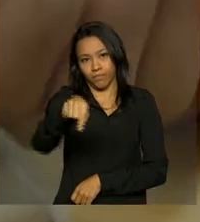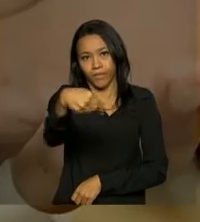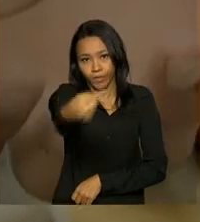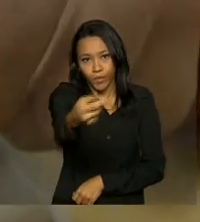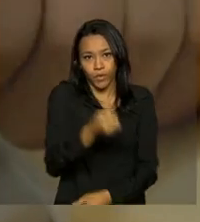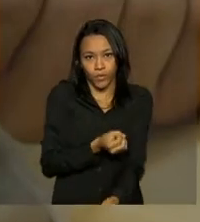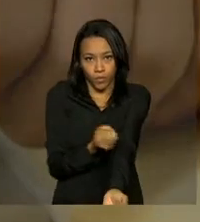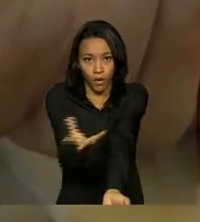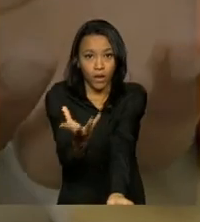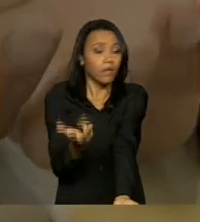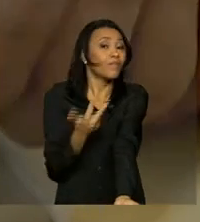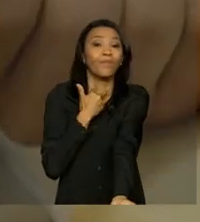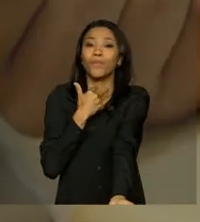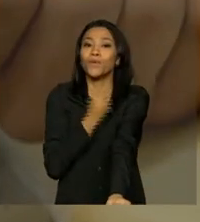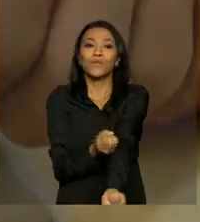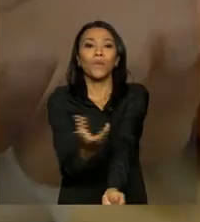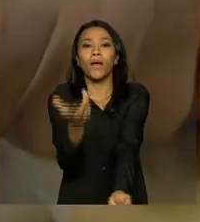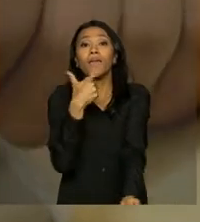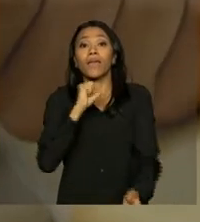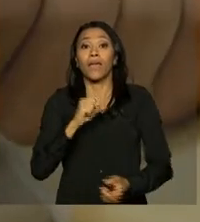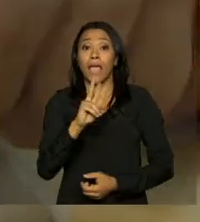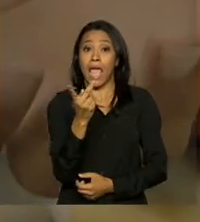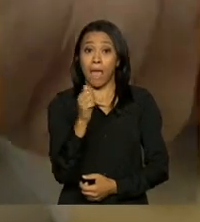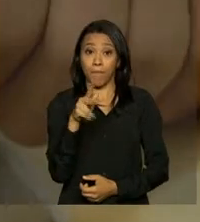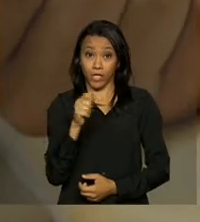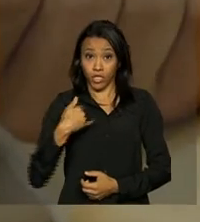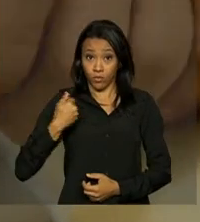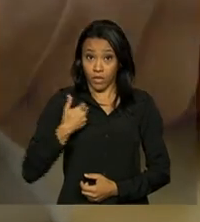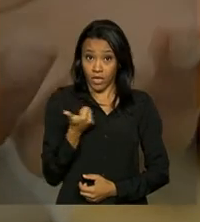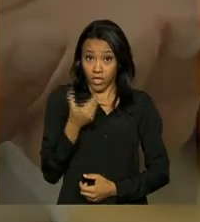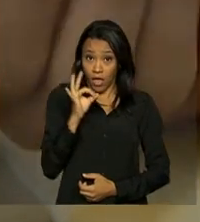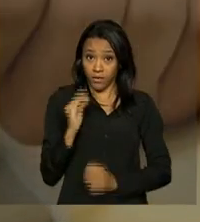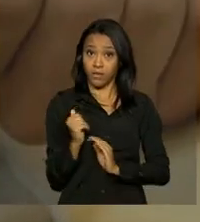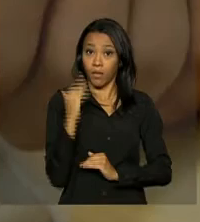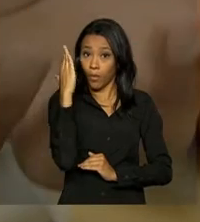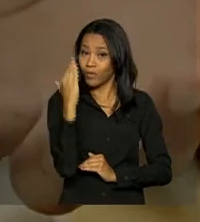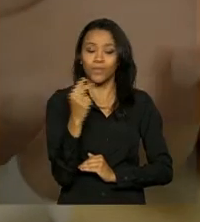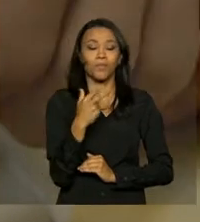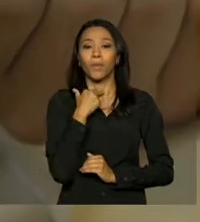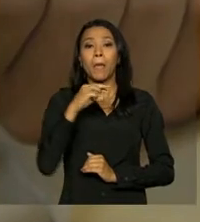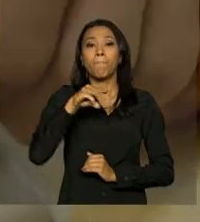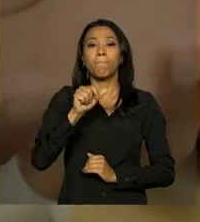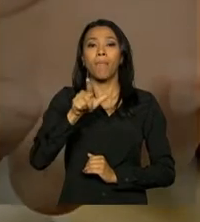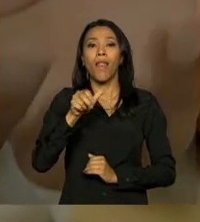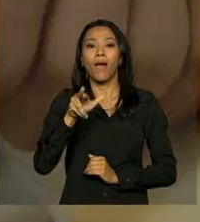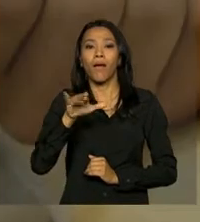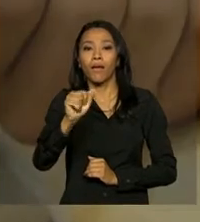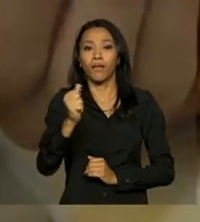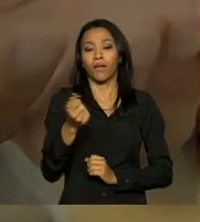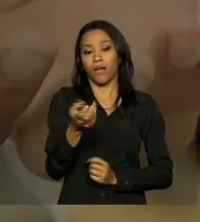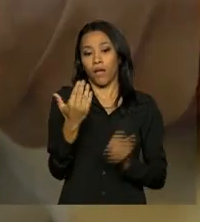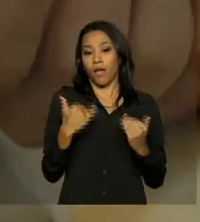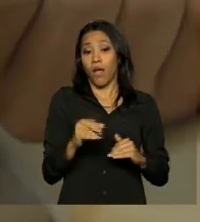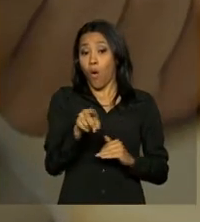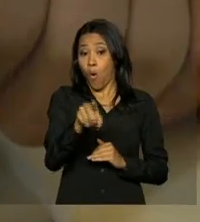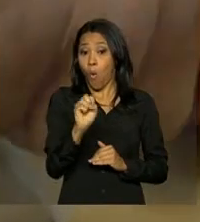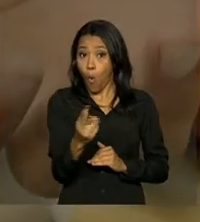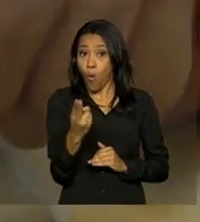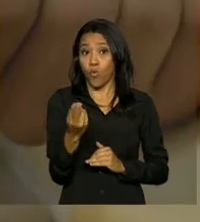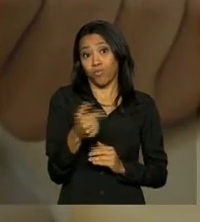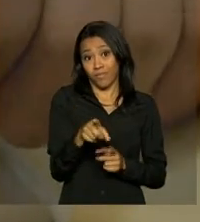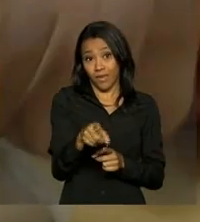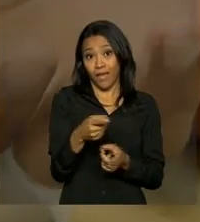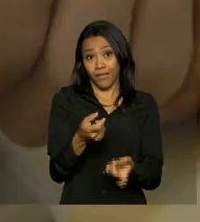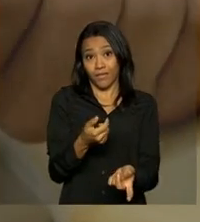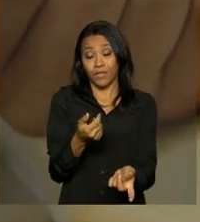doar. Não pode doar sangue quem teve hepatite depois dos 10 anos de idade, malária ou é portador de doenças transmissíveis